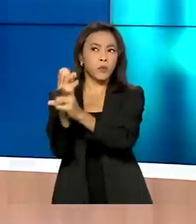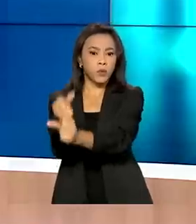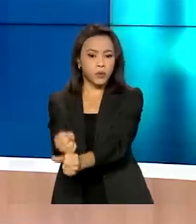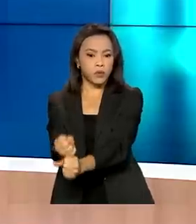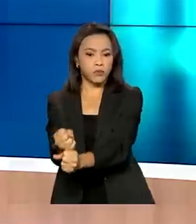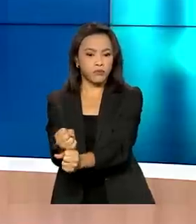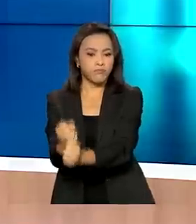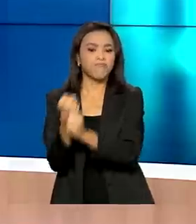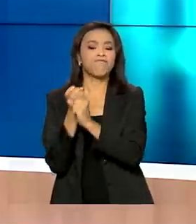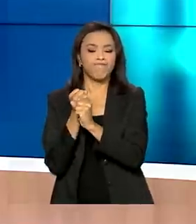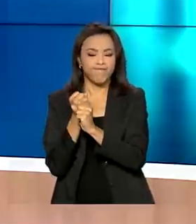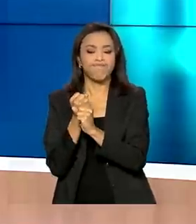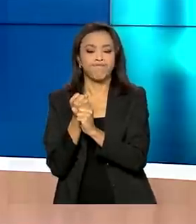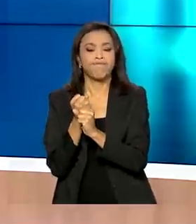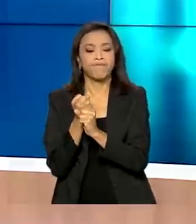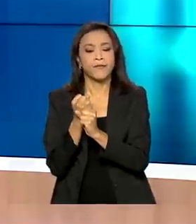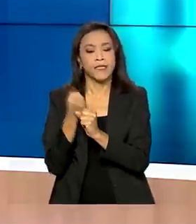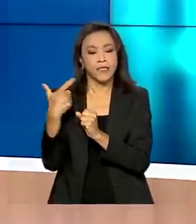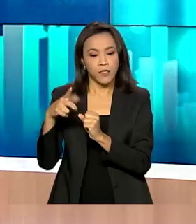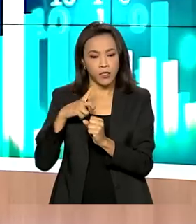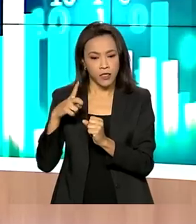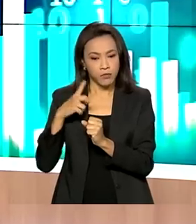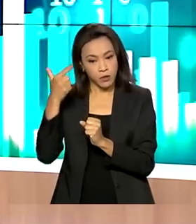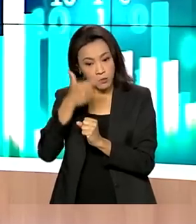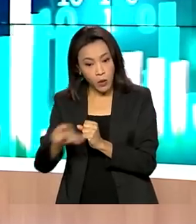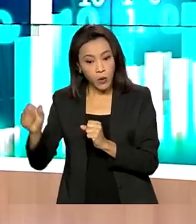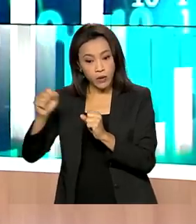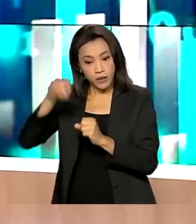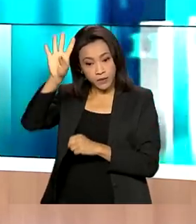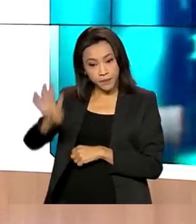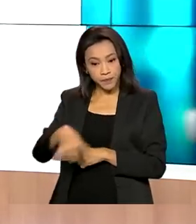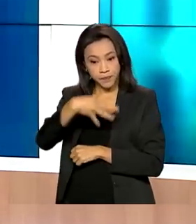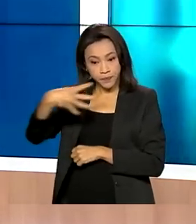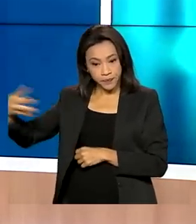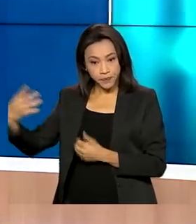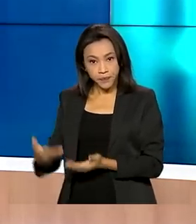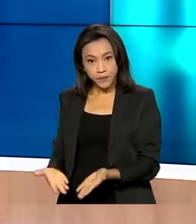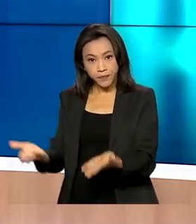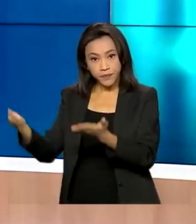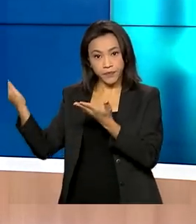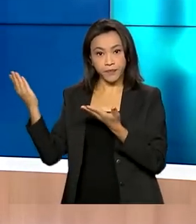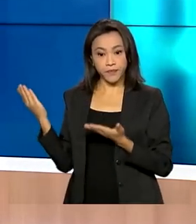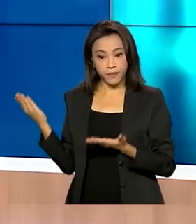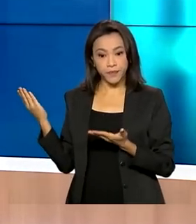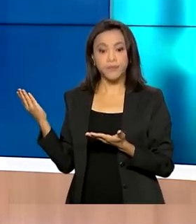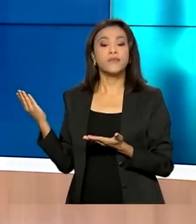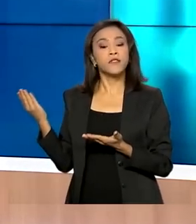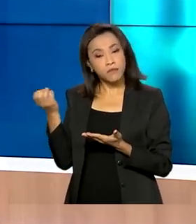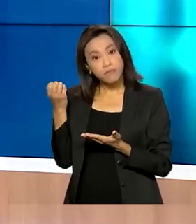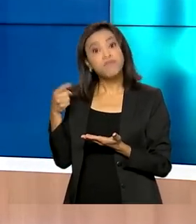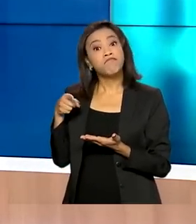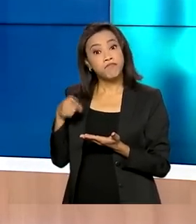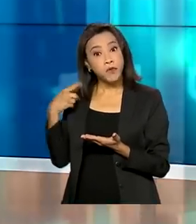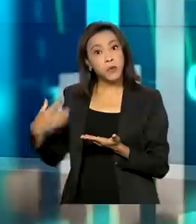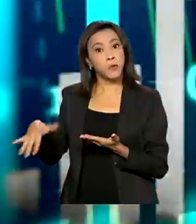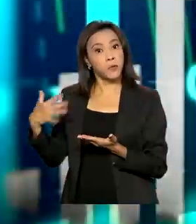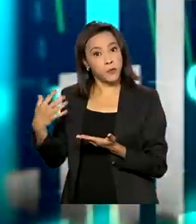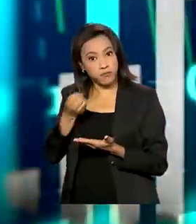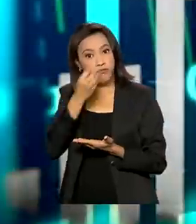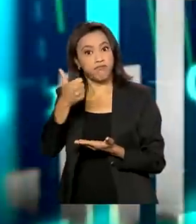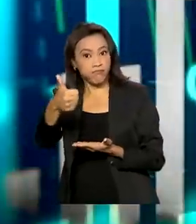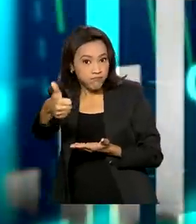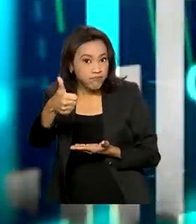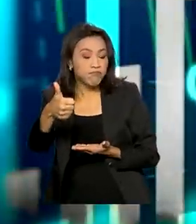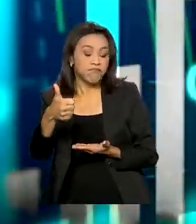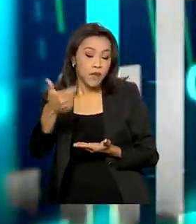poderíamos mencionar, então, e aí nós temos uma outra arte para você, telespectador, é que os resultados também foram muito expressivos. Então,